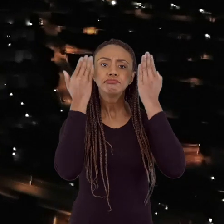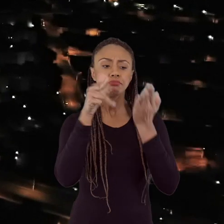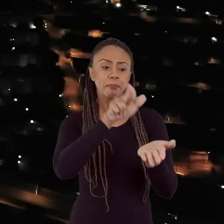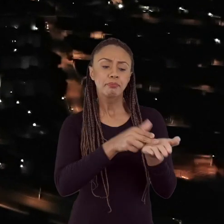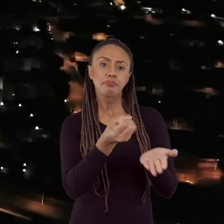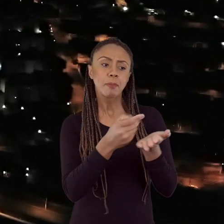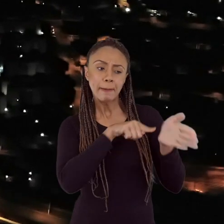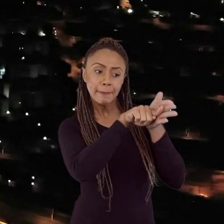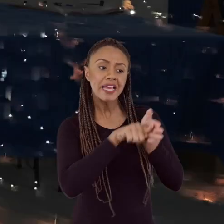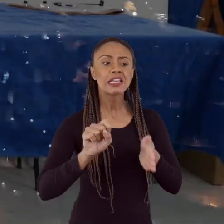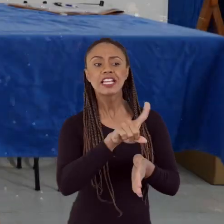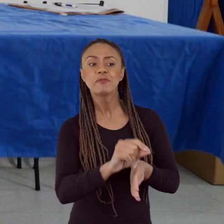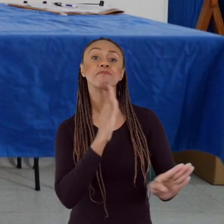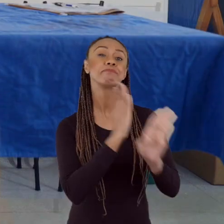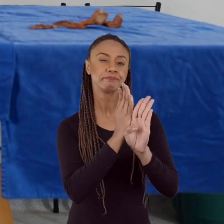sono.